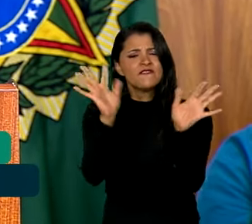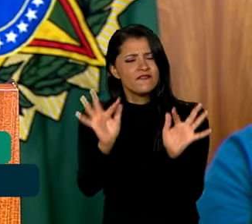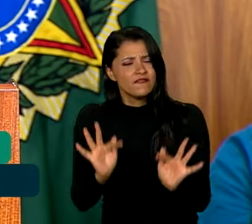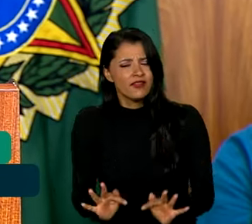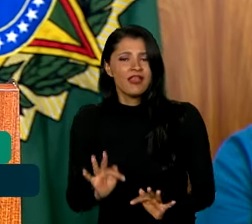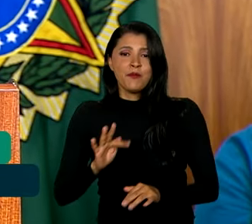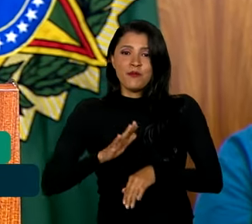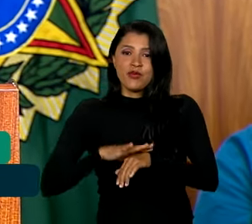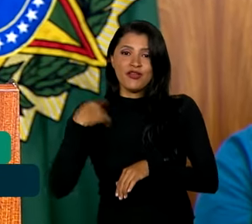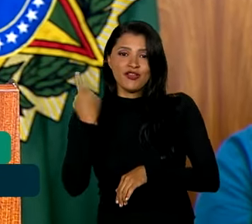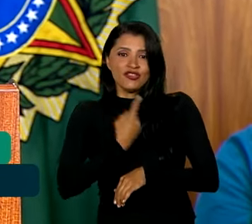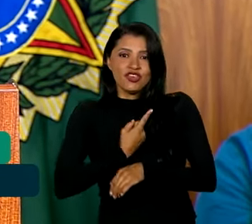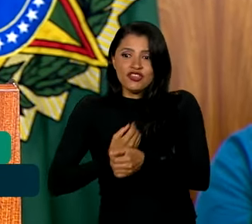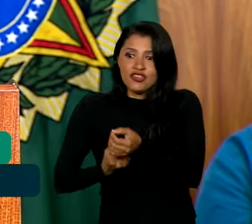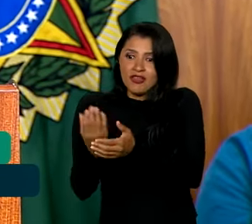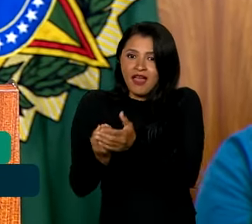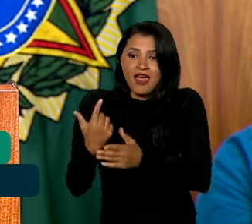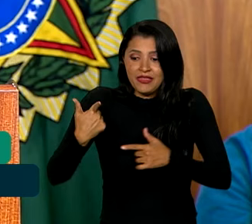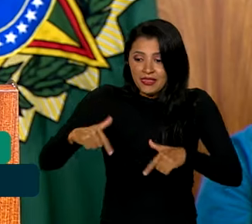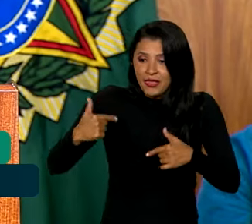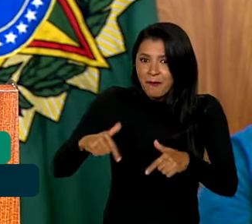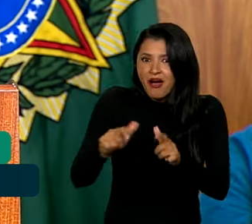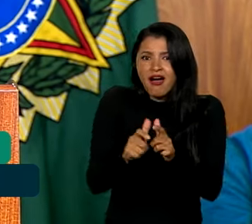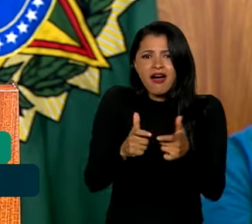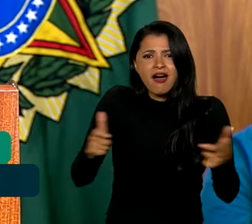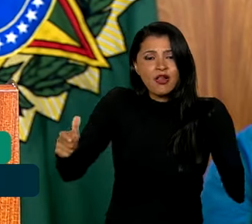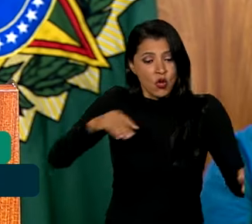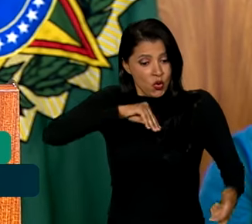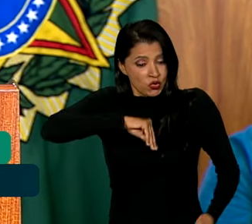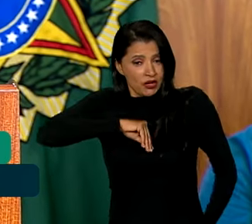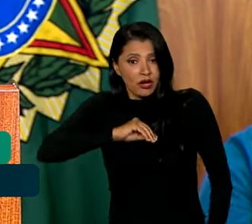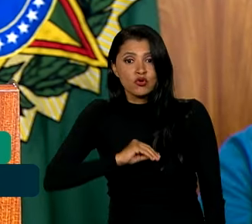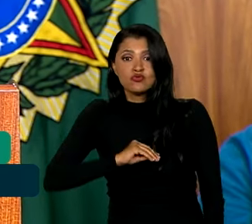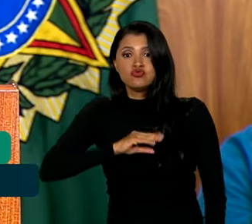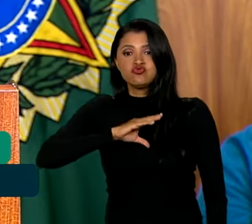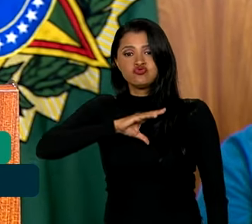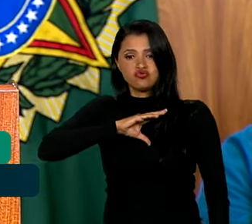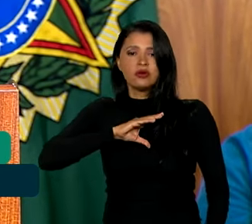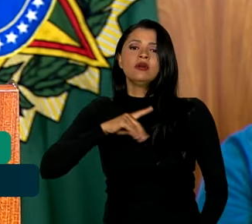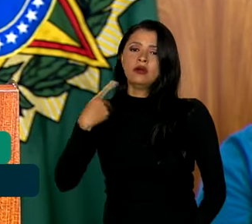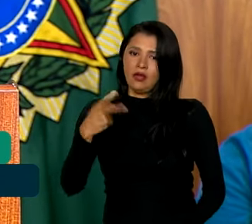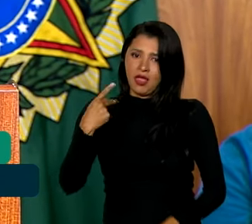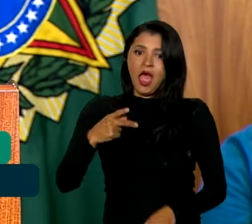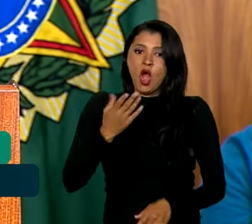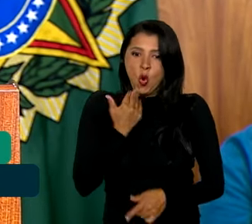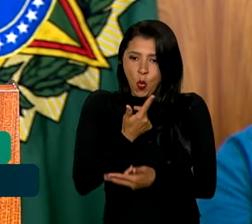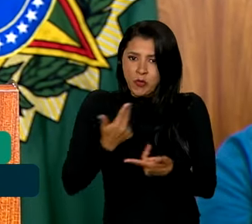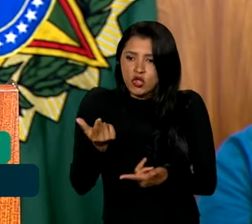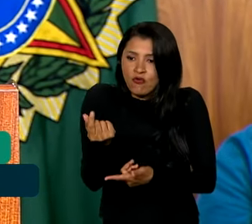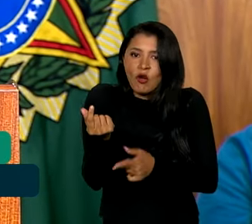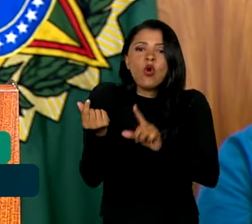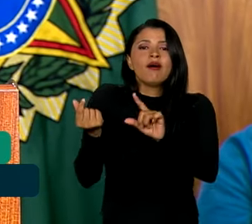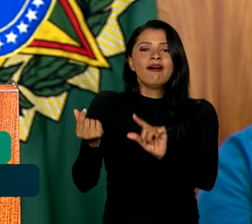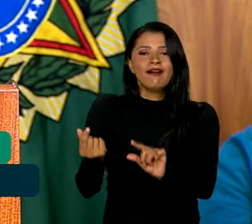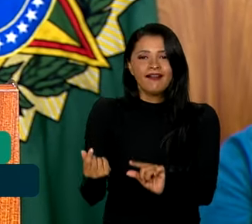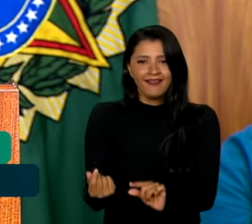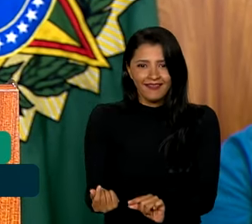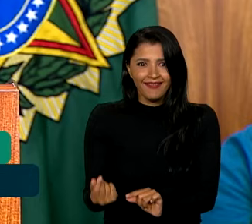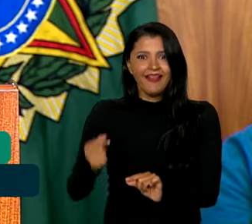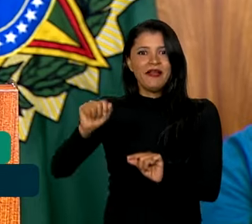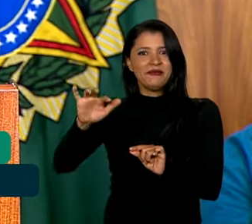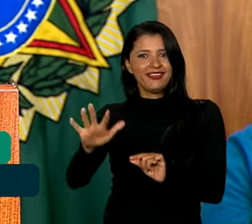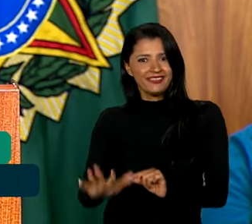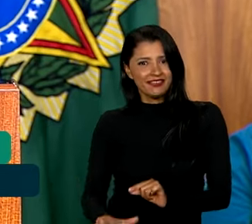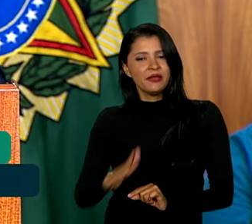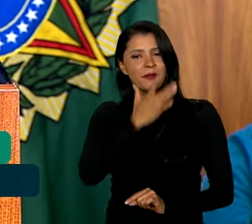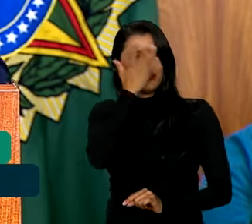é quando a gente estiver gerando emprego, a massa salarial estiver crescendo, o preço da comida estiver baixando e o